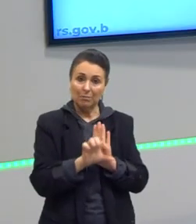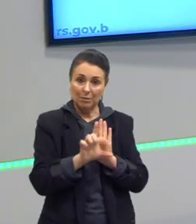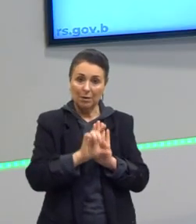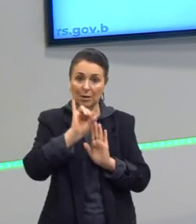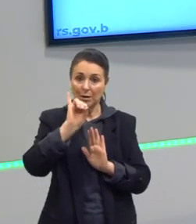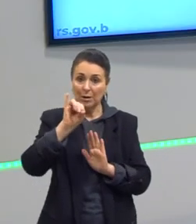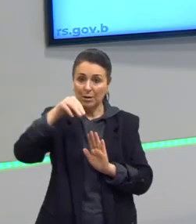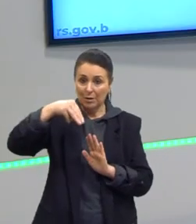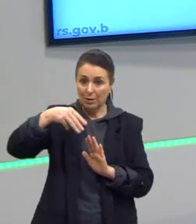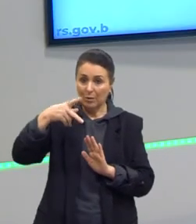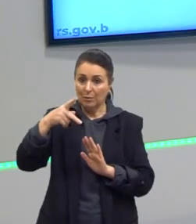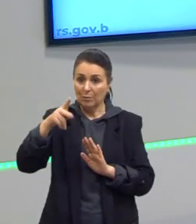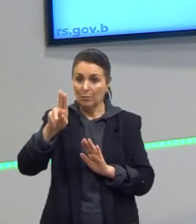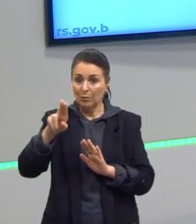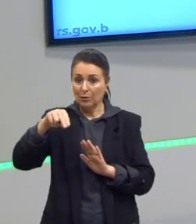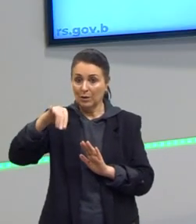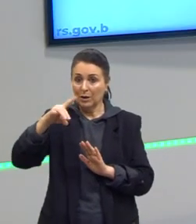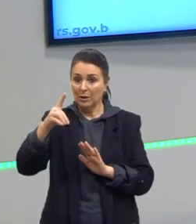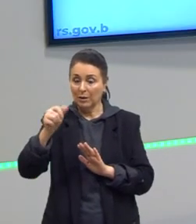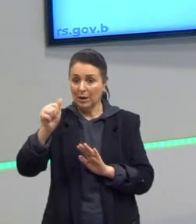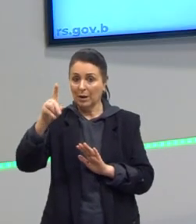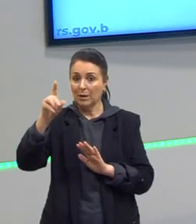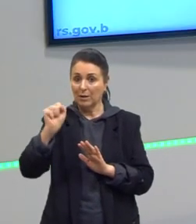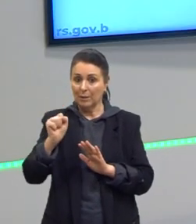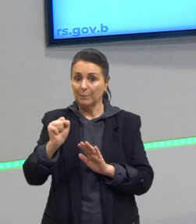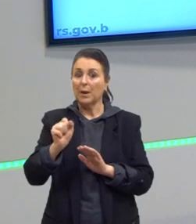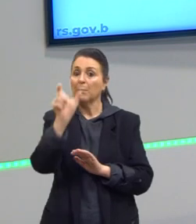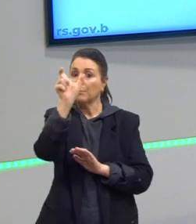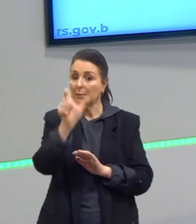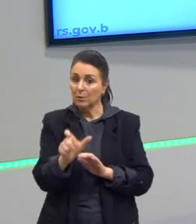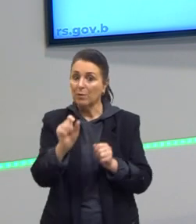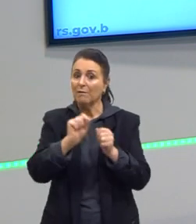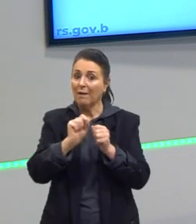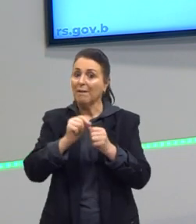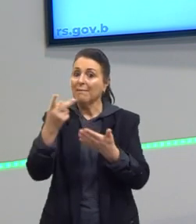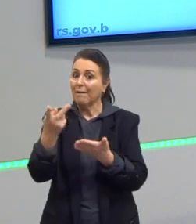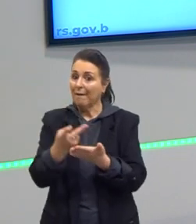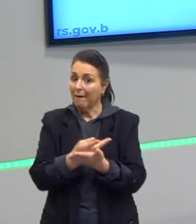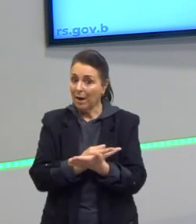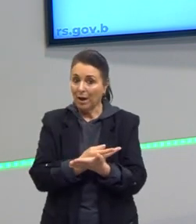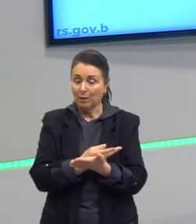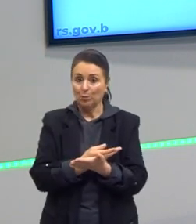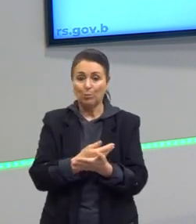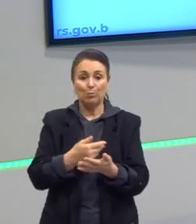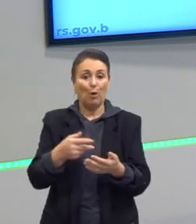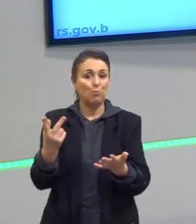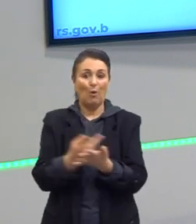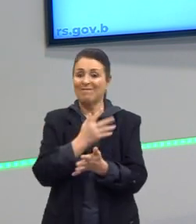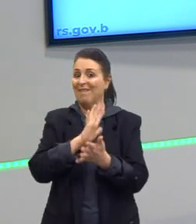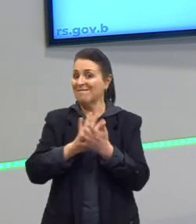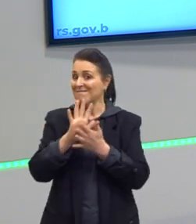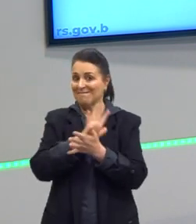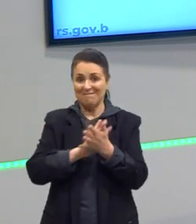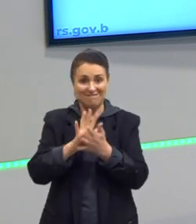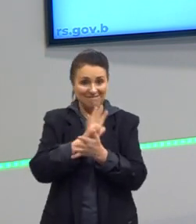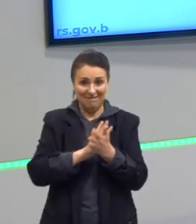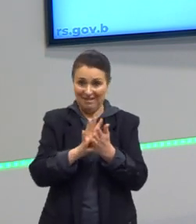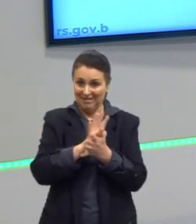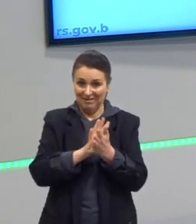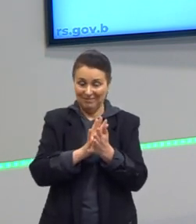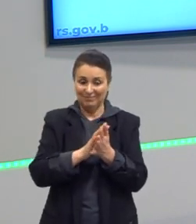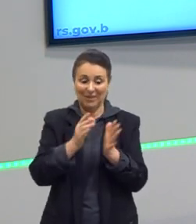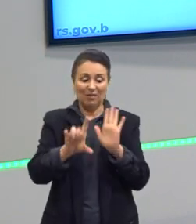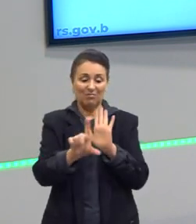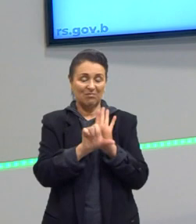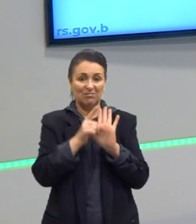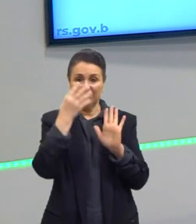Só que também tem toda uma questão cultural. São necessárias as leis, mas essa estigmatização da